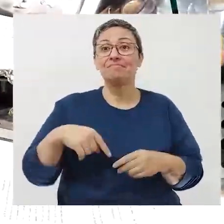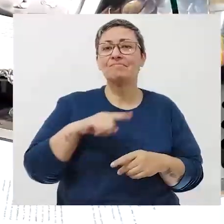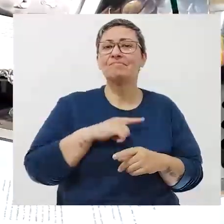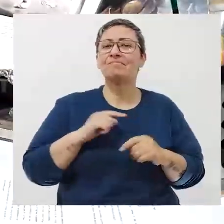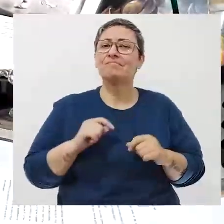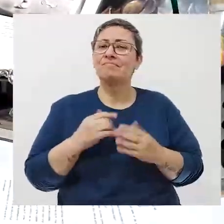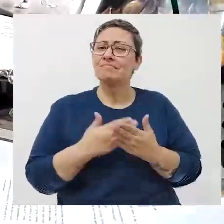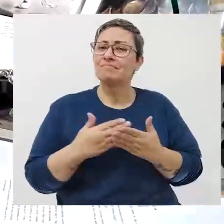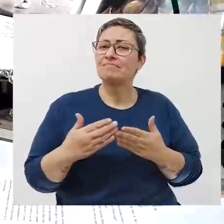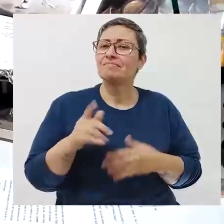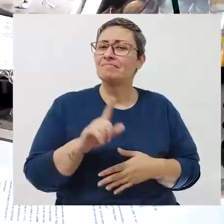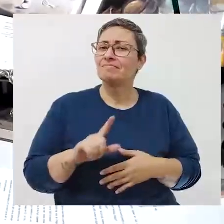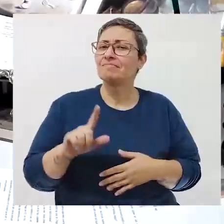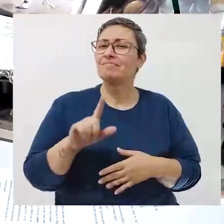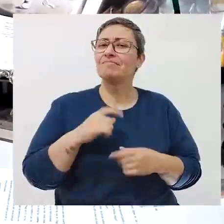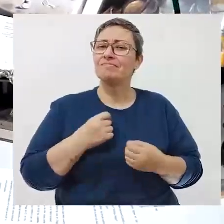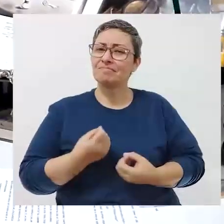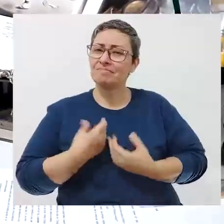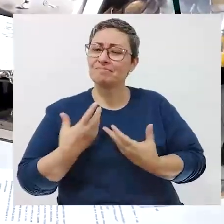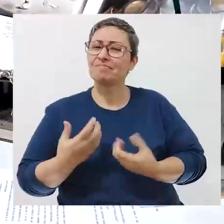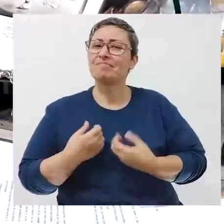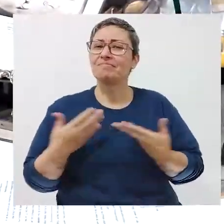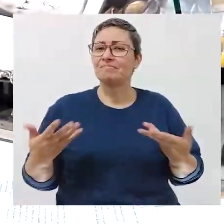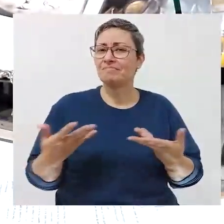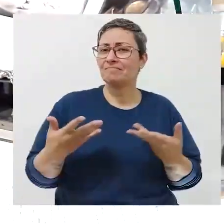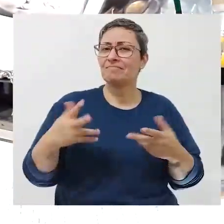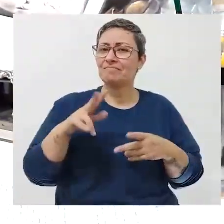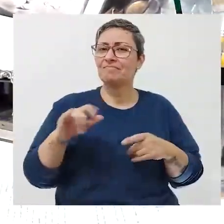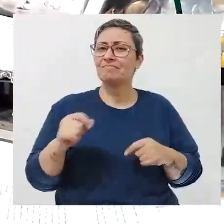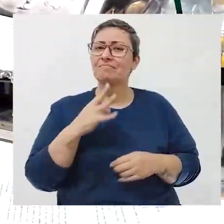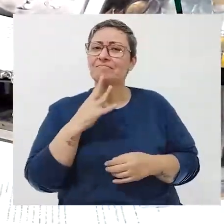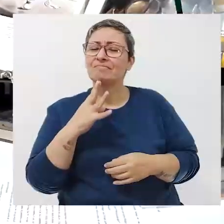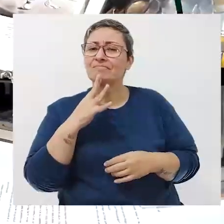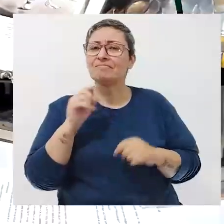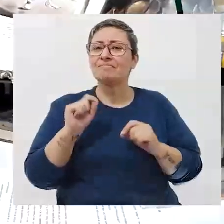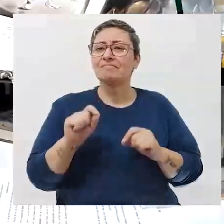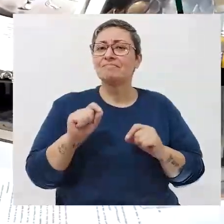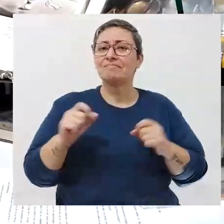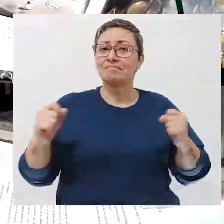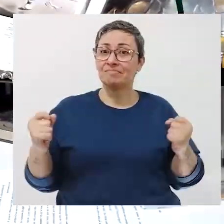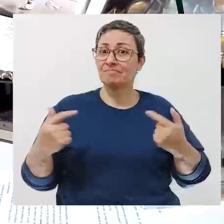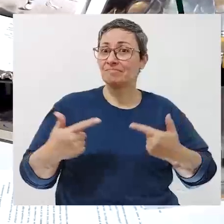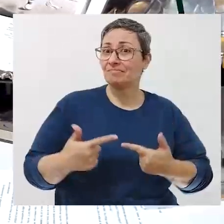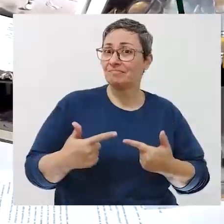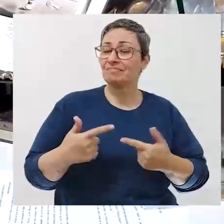jornada literária, poética Hoje nós vamos conhecer o Islam